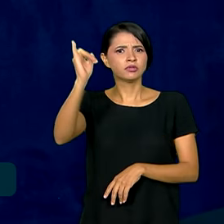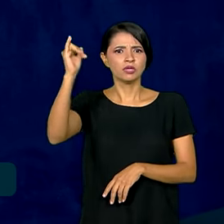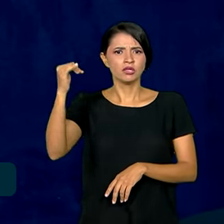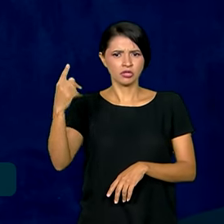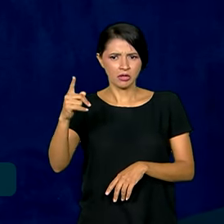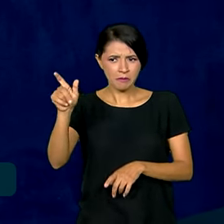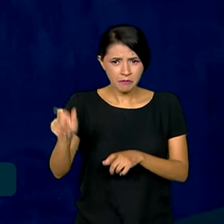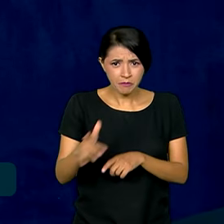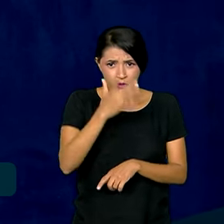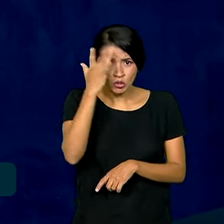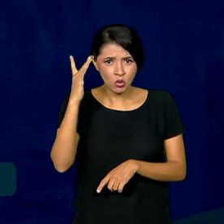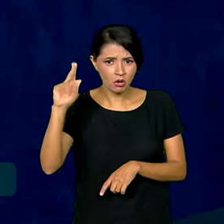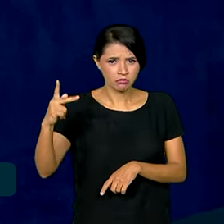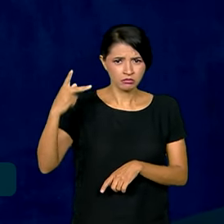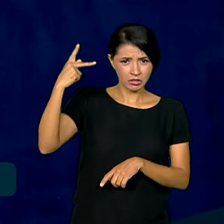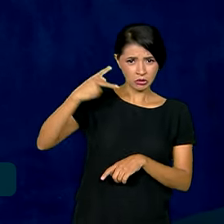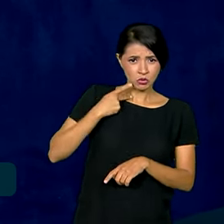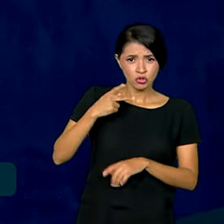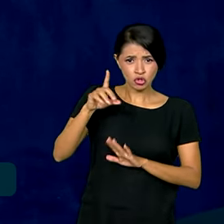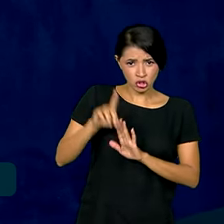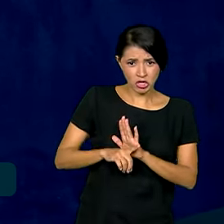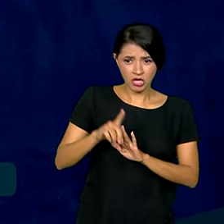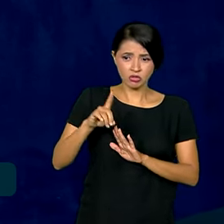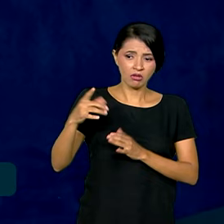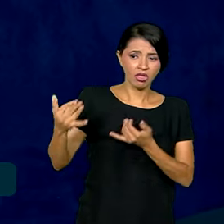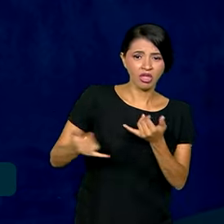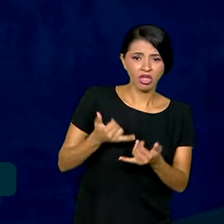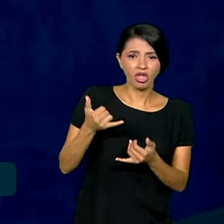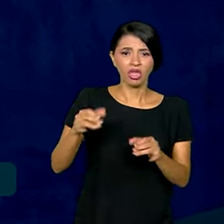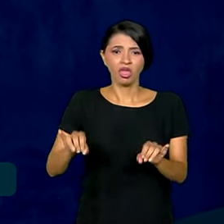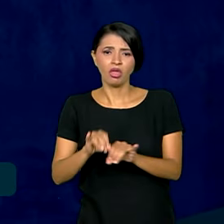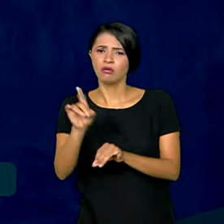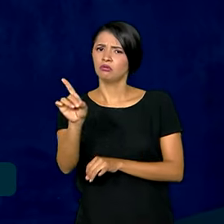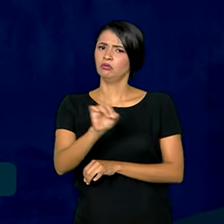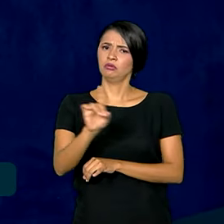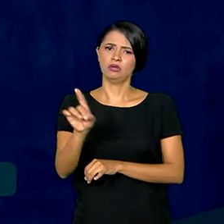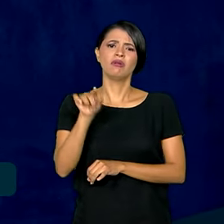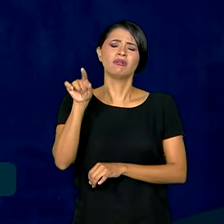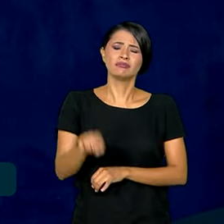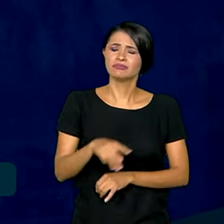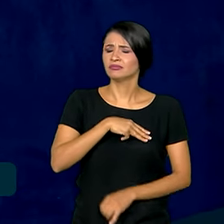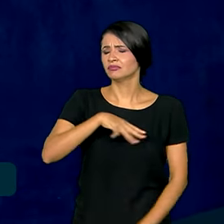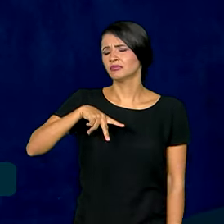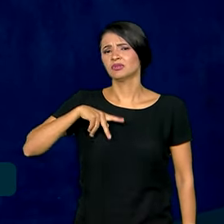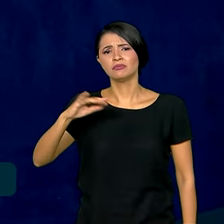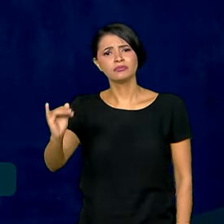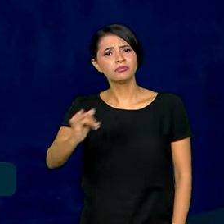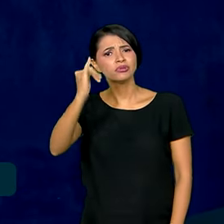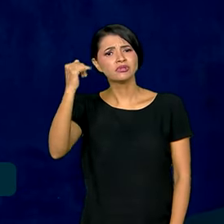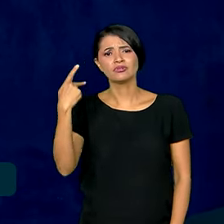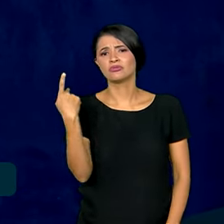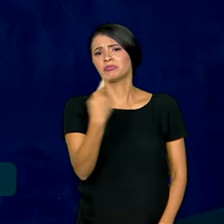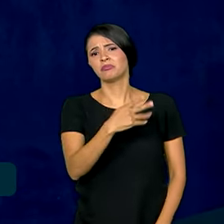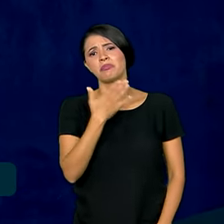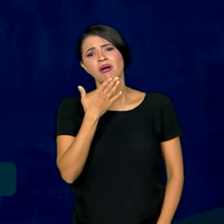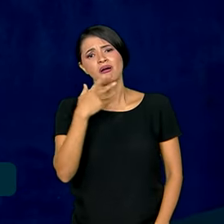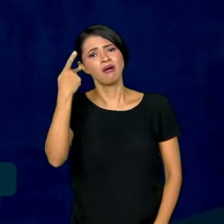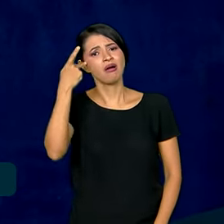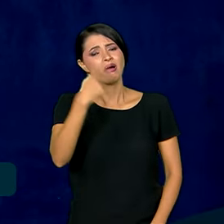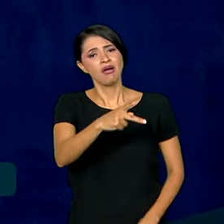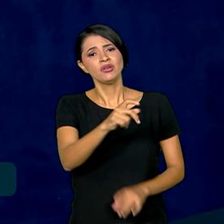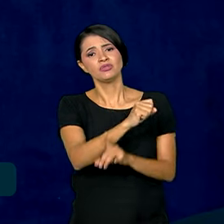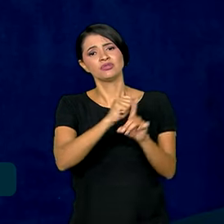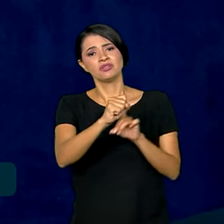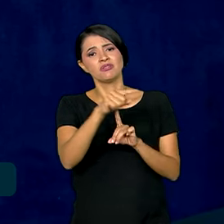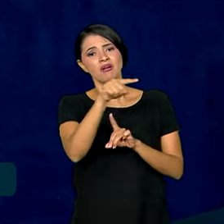tem o direito de brincar com ela. O Ministério Público é de tamanha relevância para a sociedade brasileira e para o